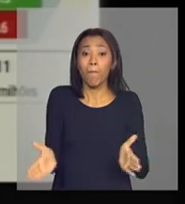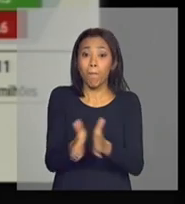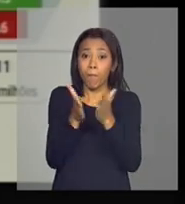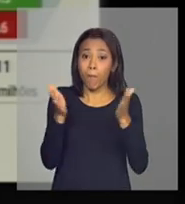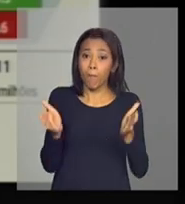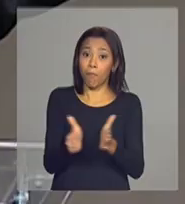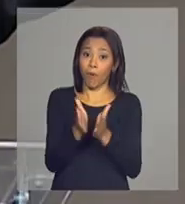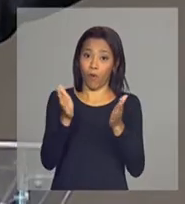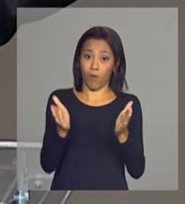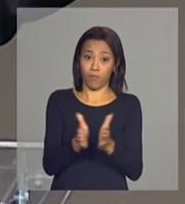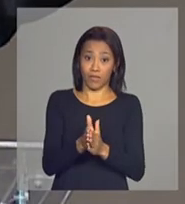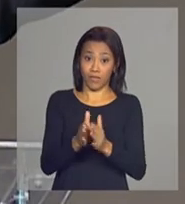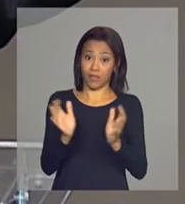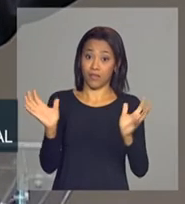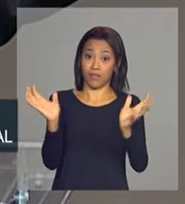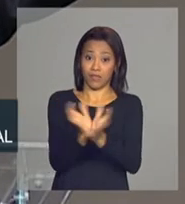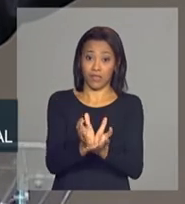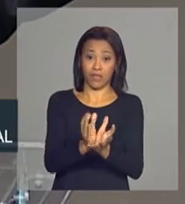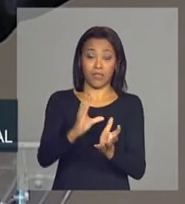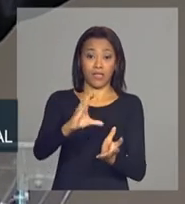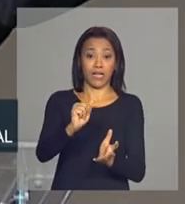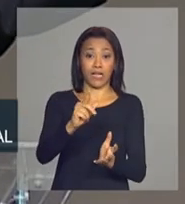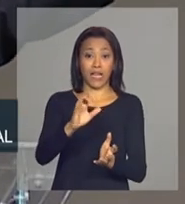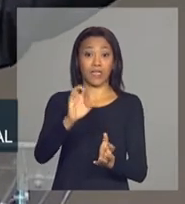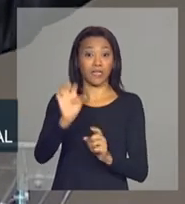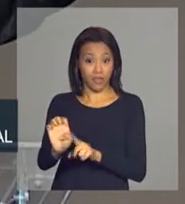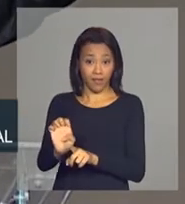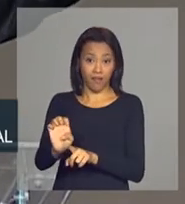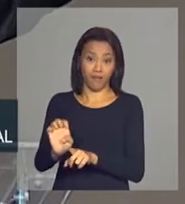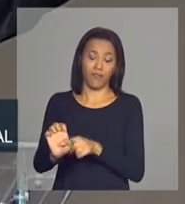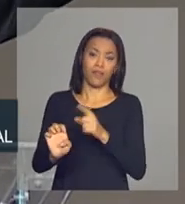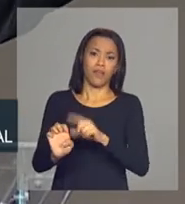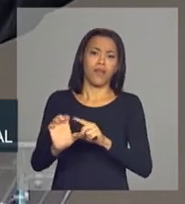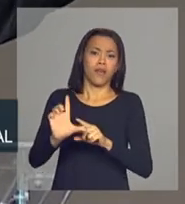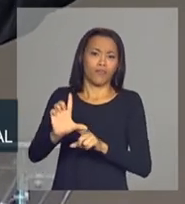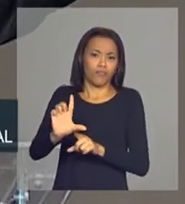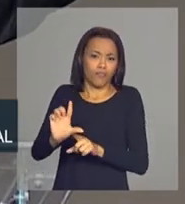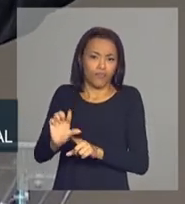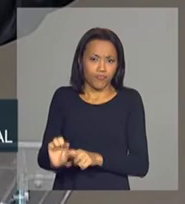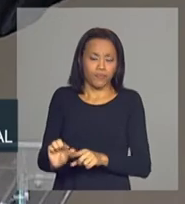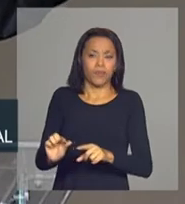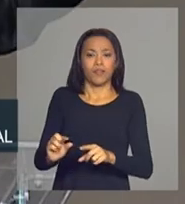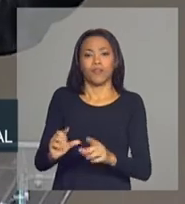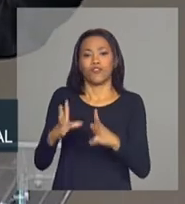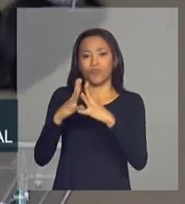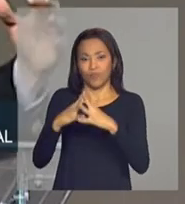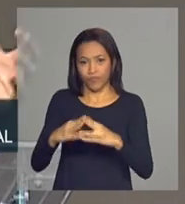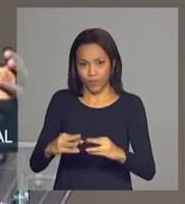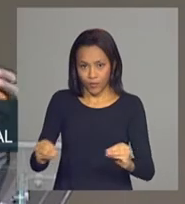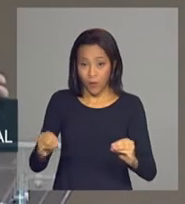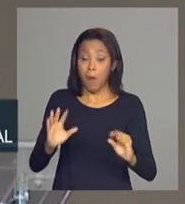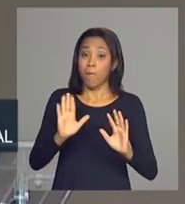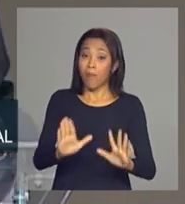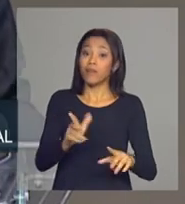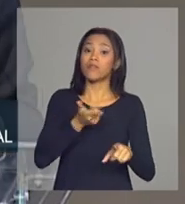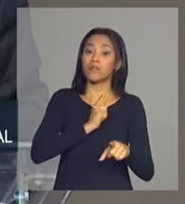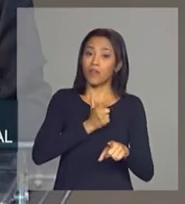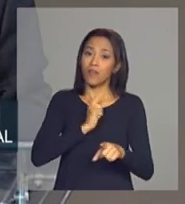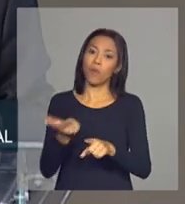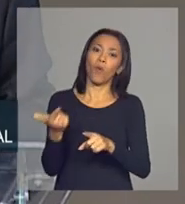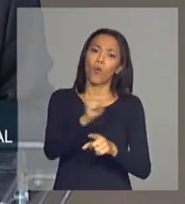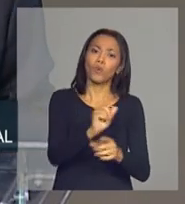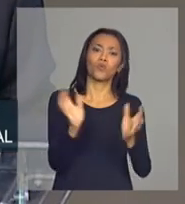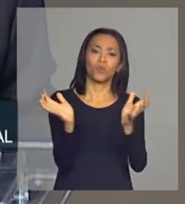classe E, que era a pobreza extrema. Aliviou a base da pobreza extrema. Mas nós ainda temos uma base